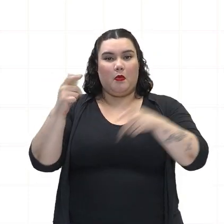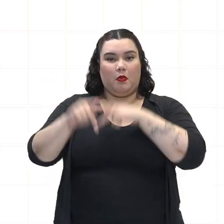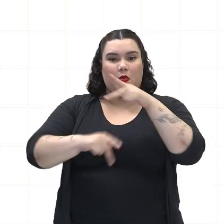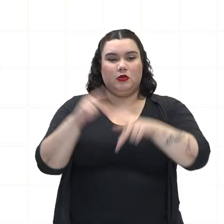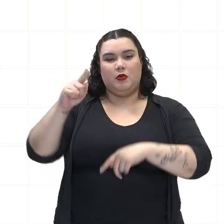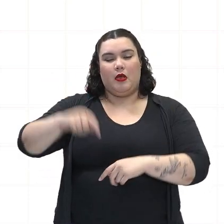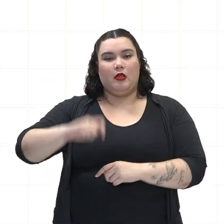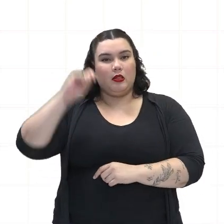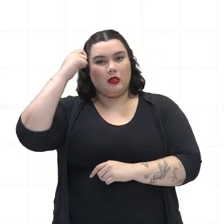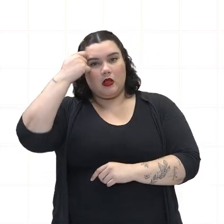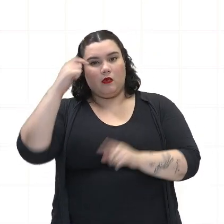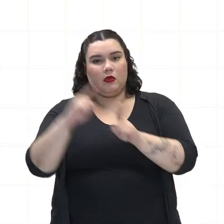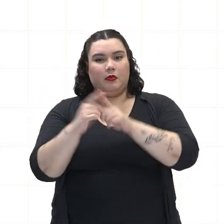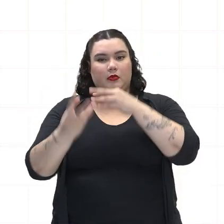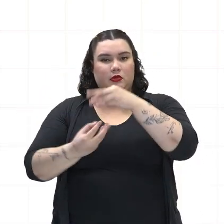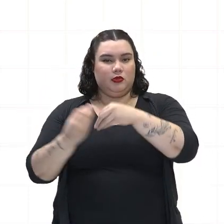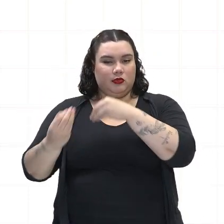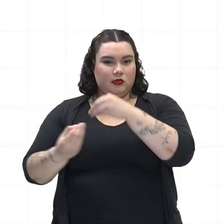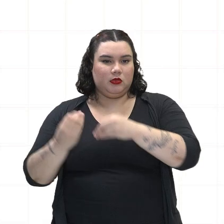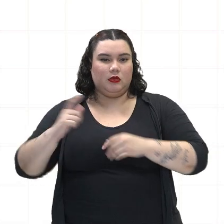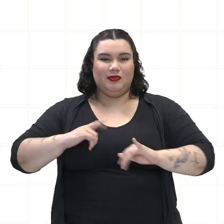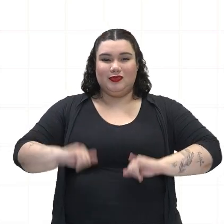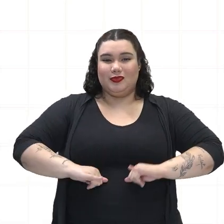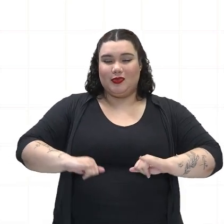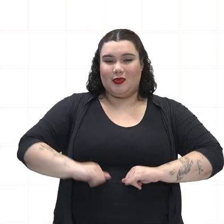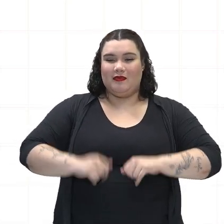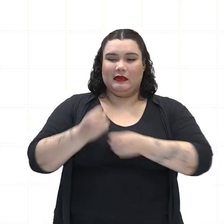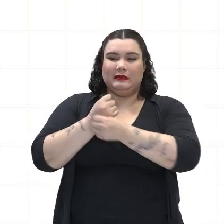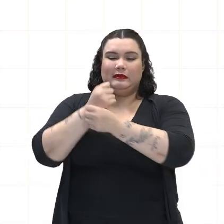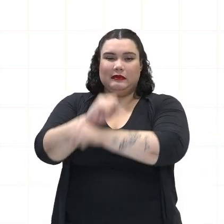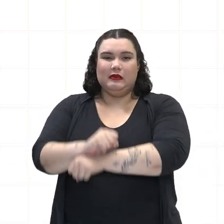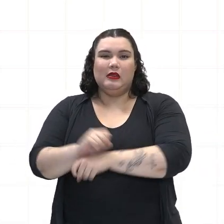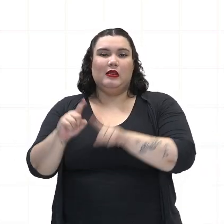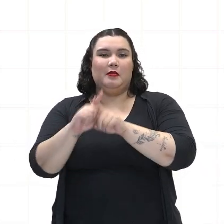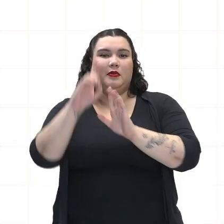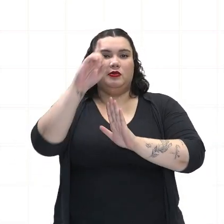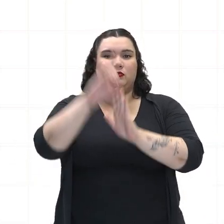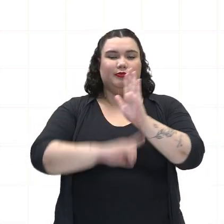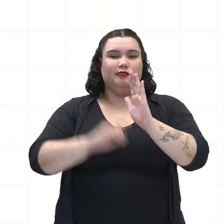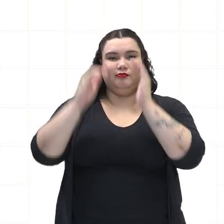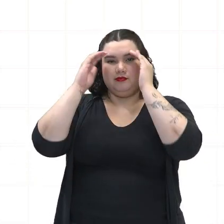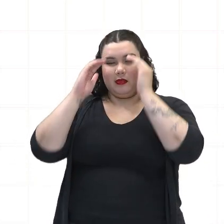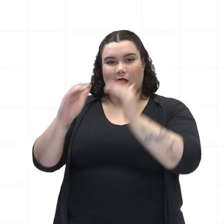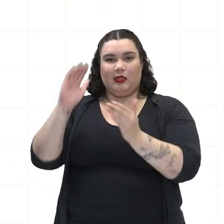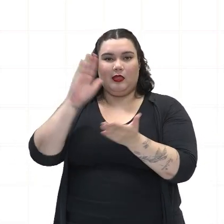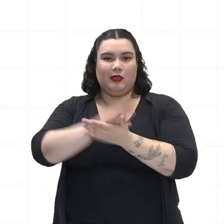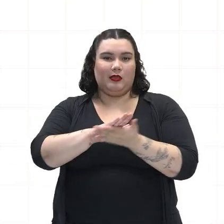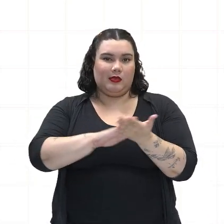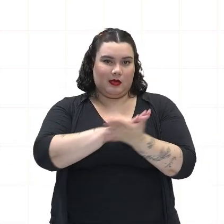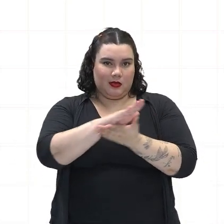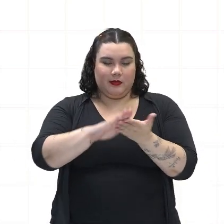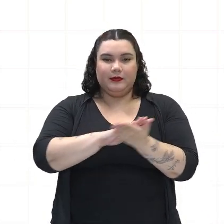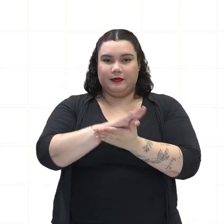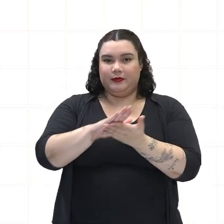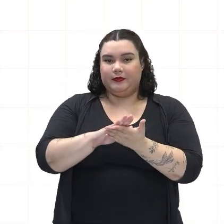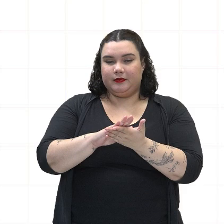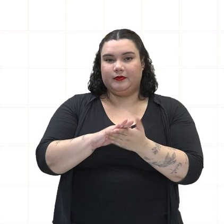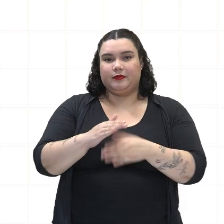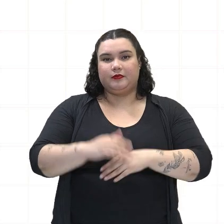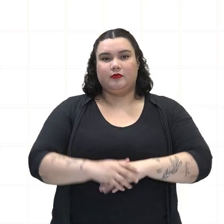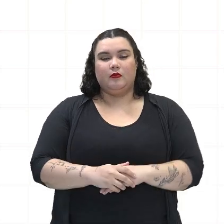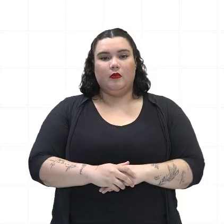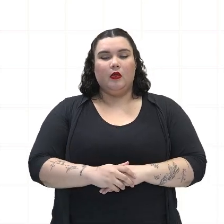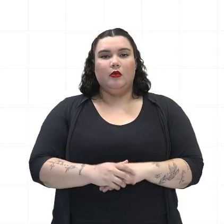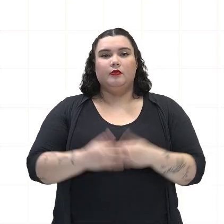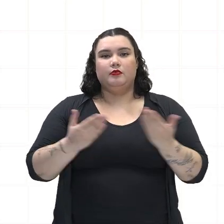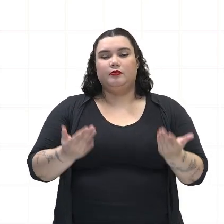sendo composta por negros e mestiços que sofriam com a exploração e a falta de direitos. Como a gente vai ver,